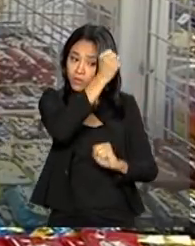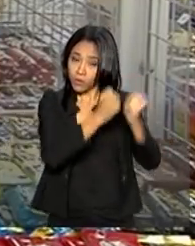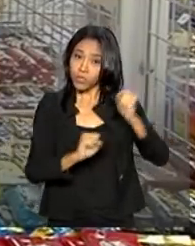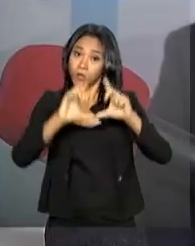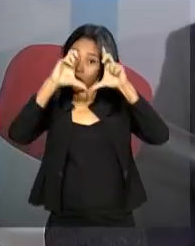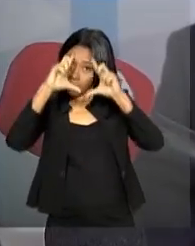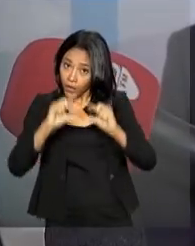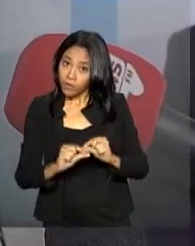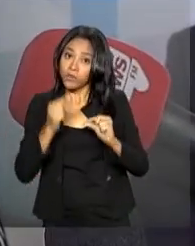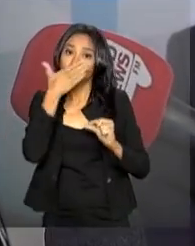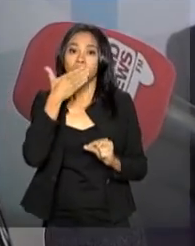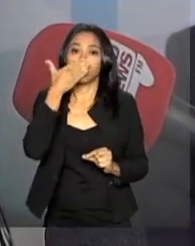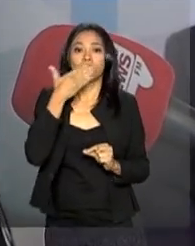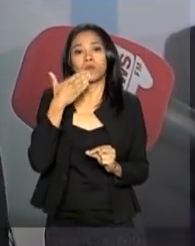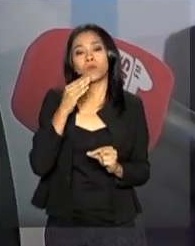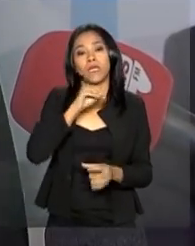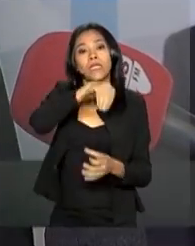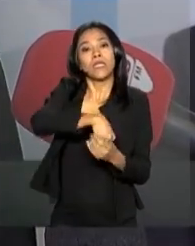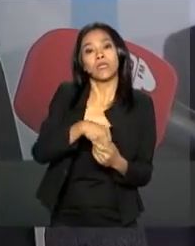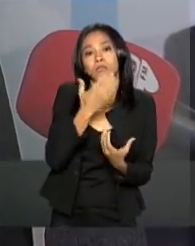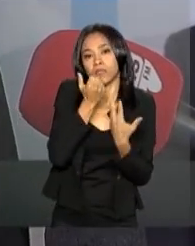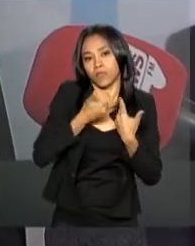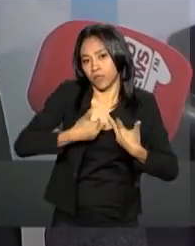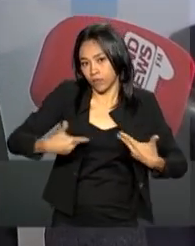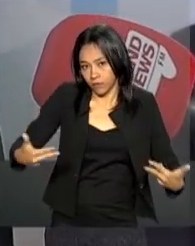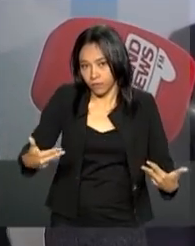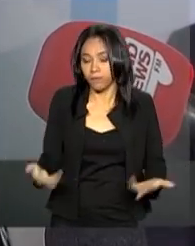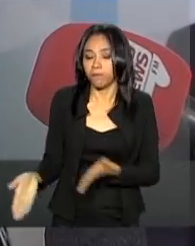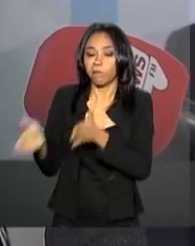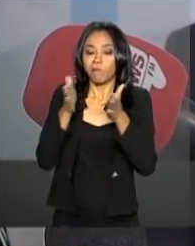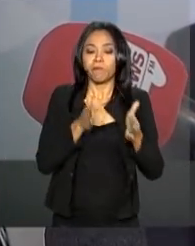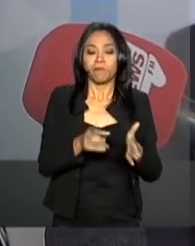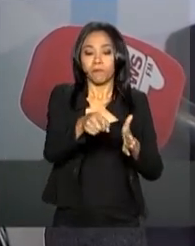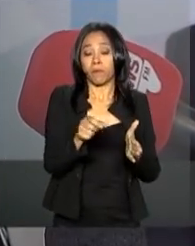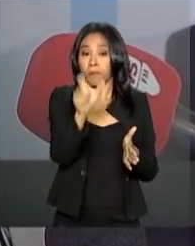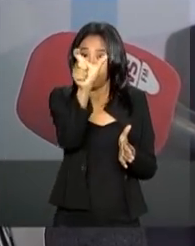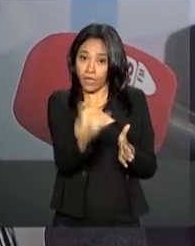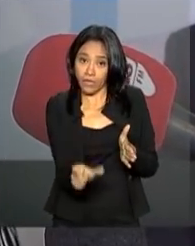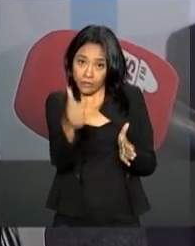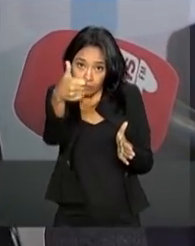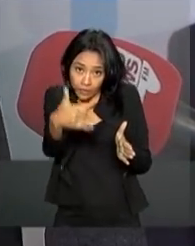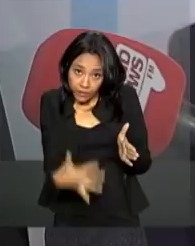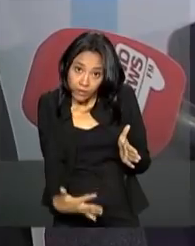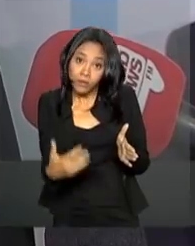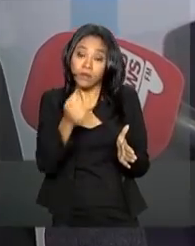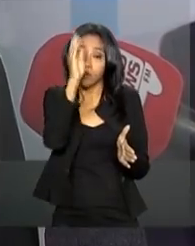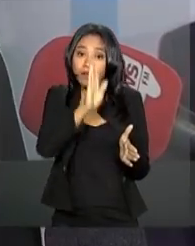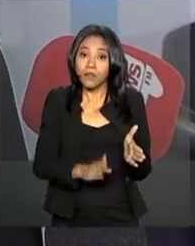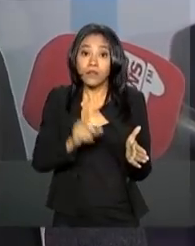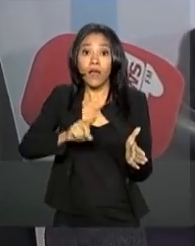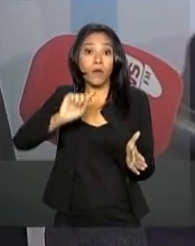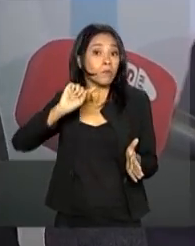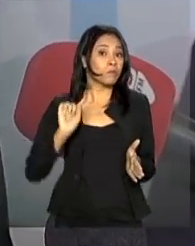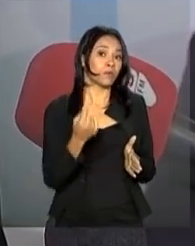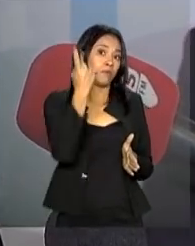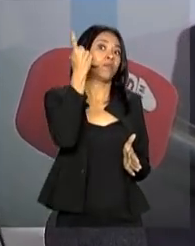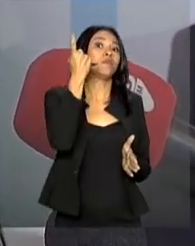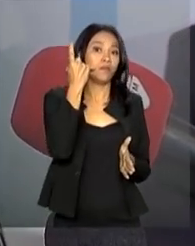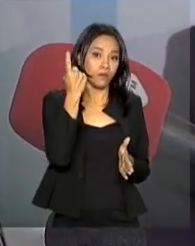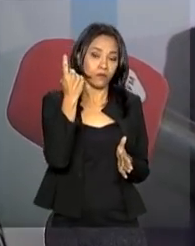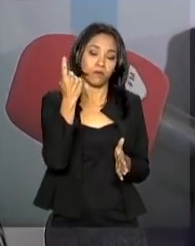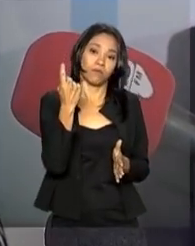processados. É um avanço significativo. O Brasil acaba sendo pioneiro nesse